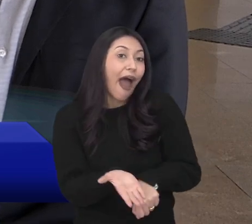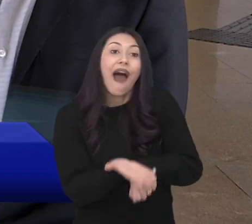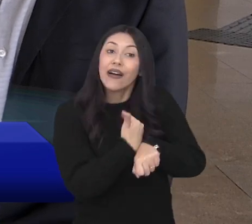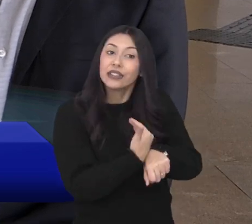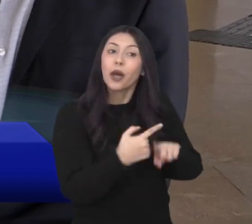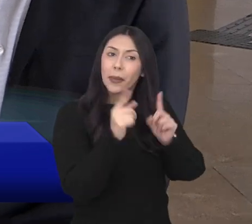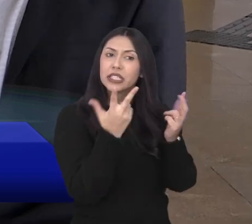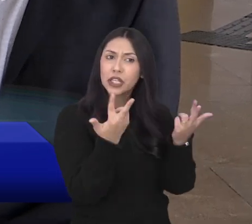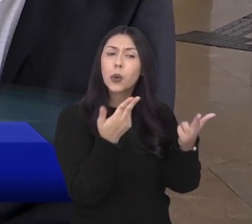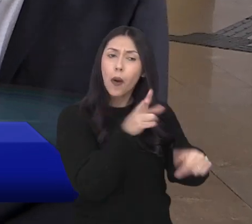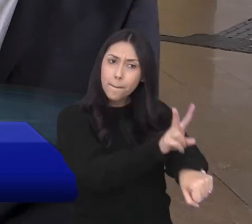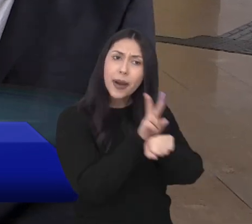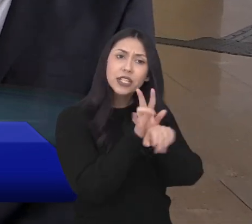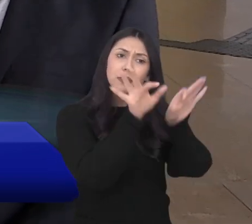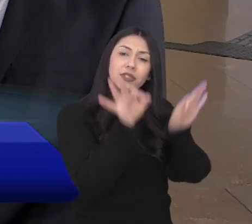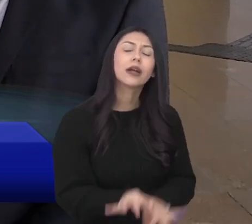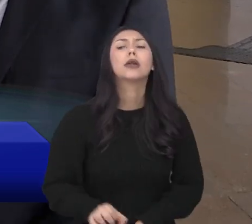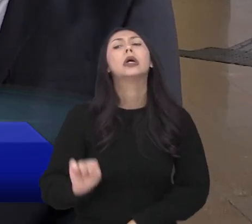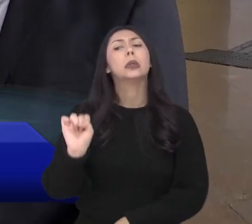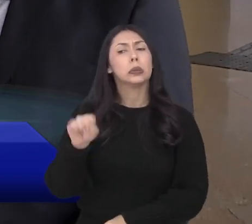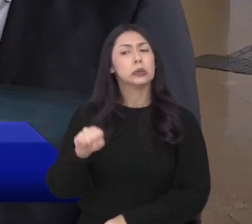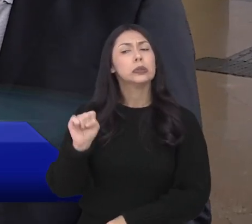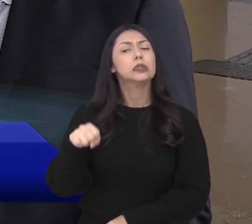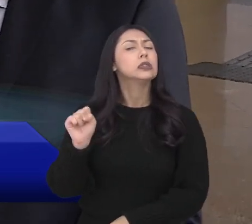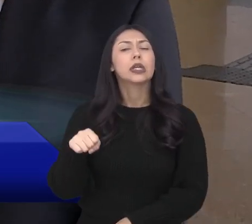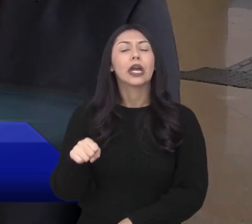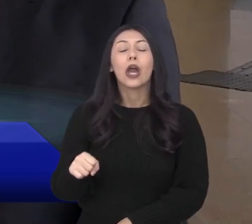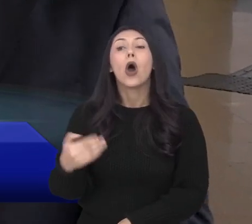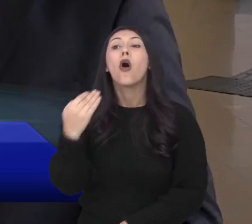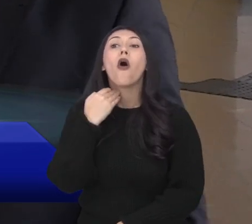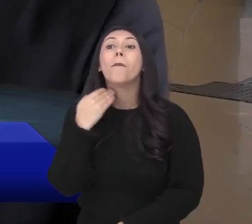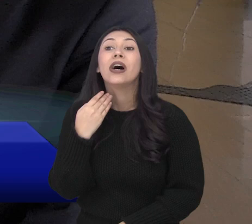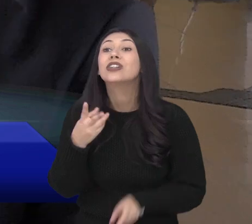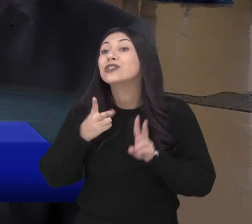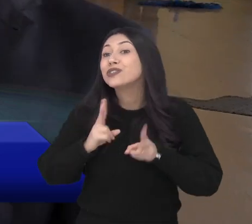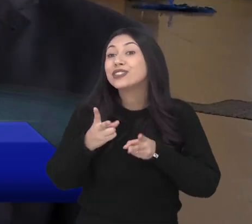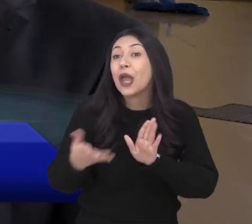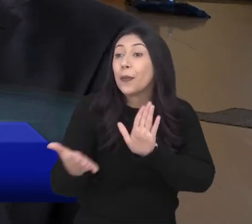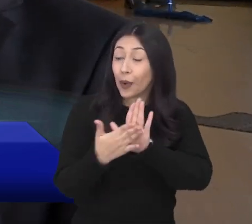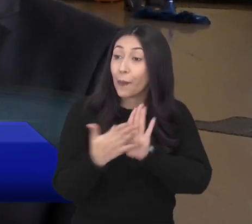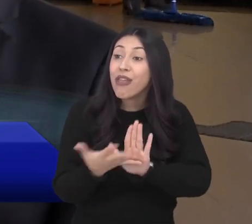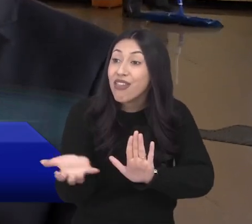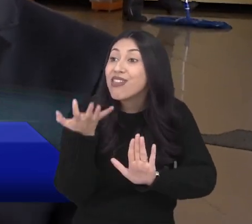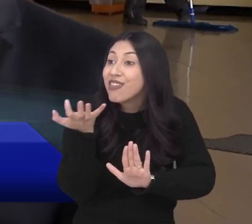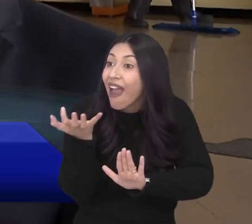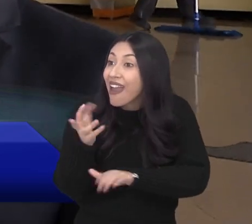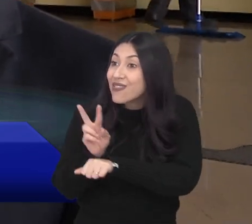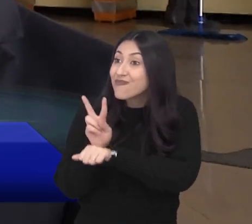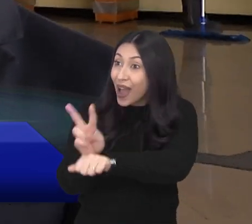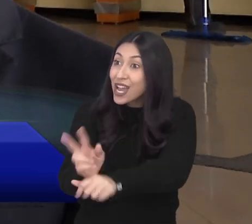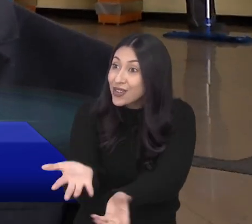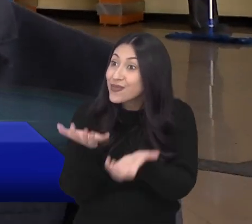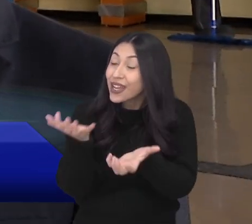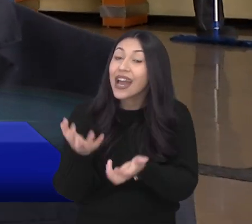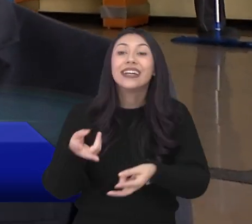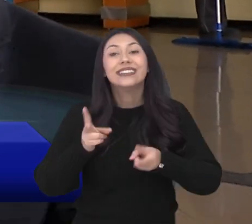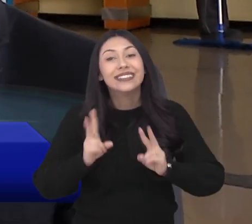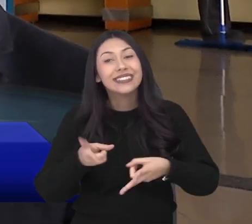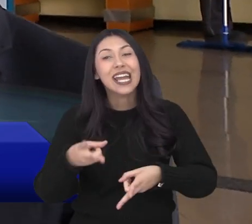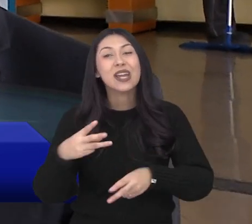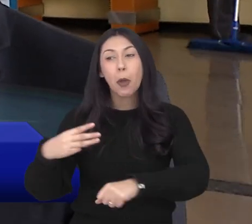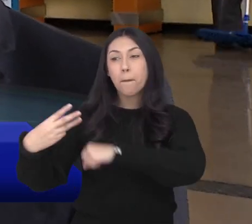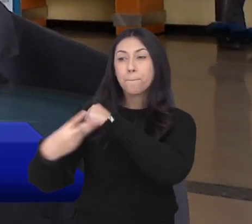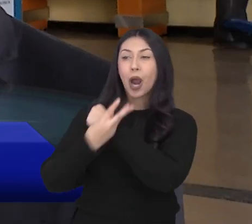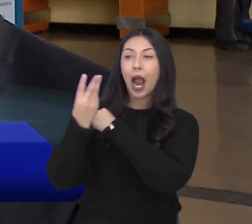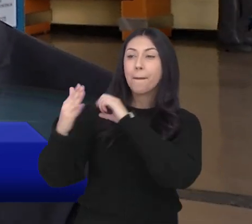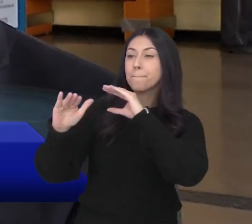empréstimo também, não é? Com certeza. O banco, ele te fornece empréstimo de várias formas. Hoje em dia, chega notificação